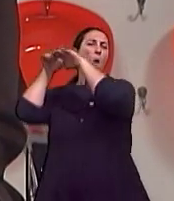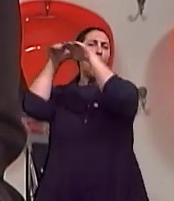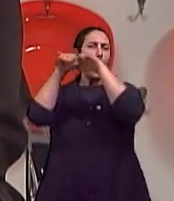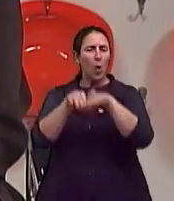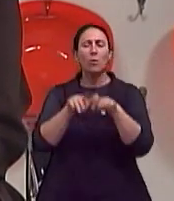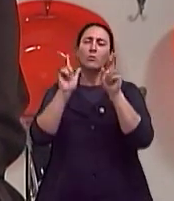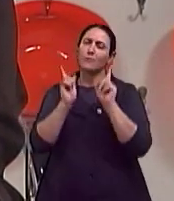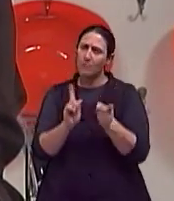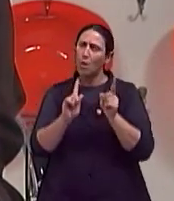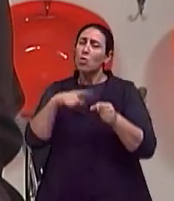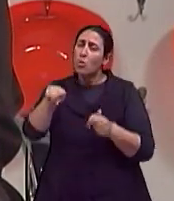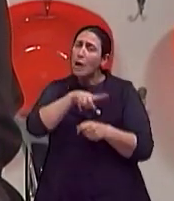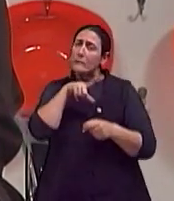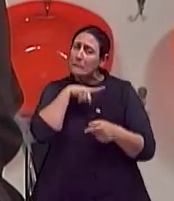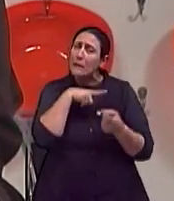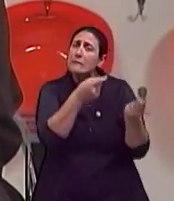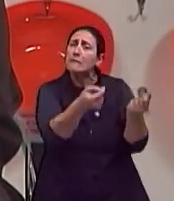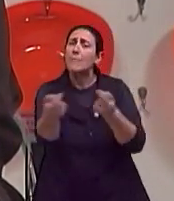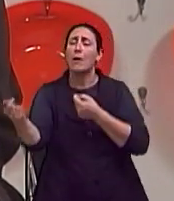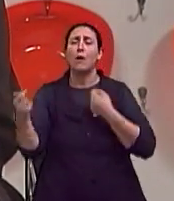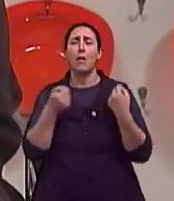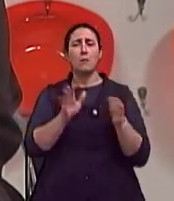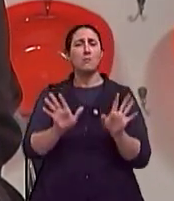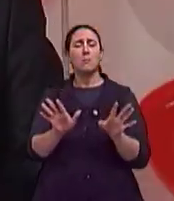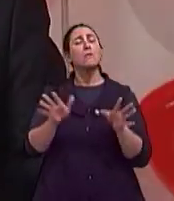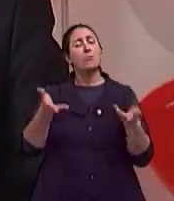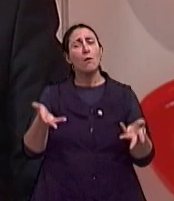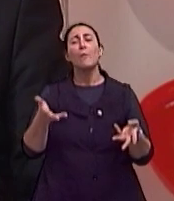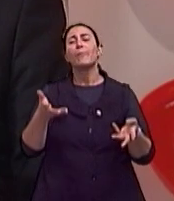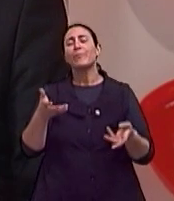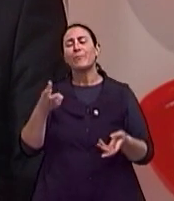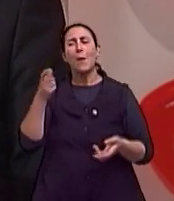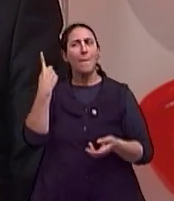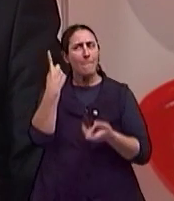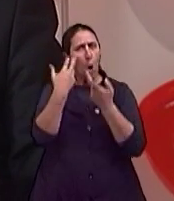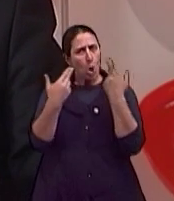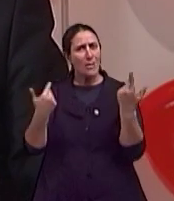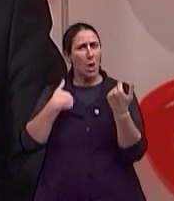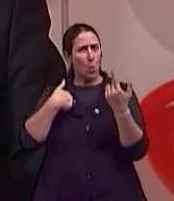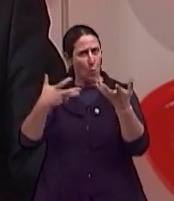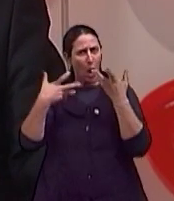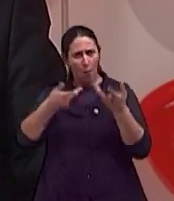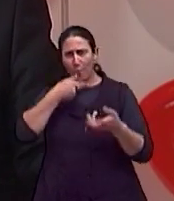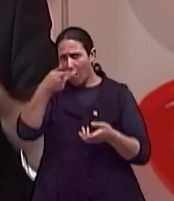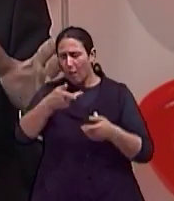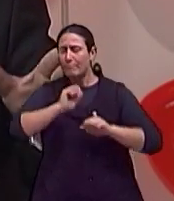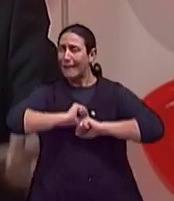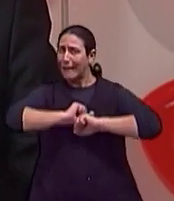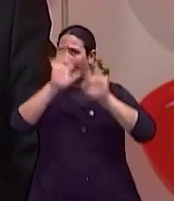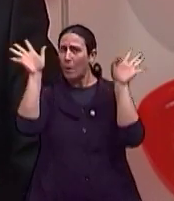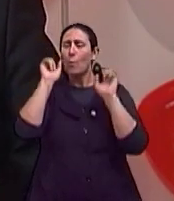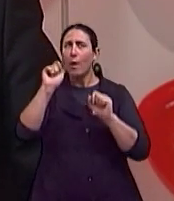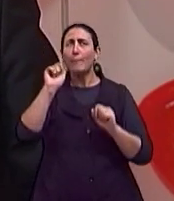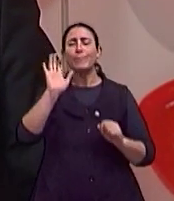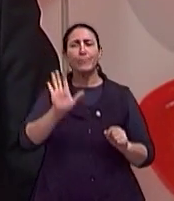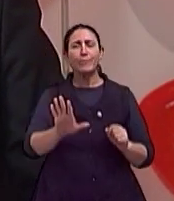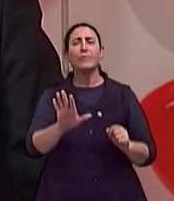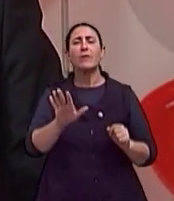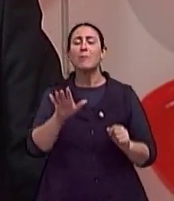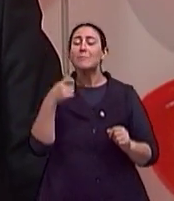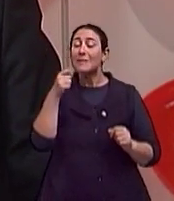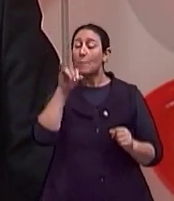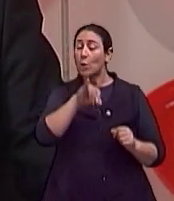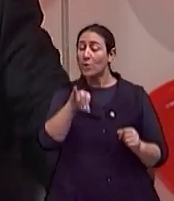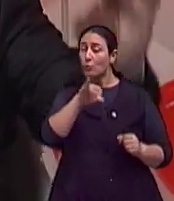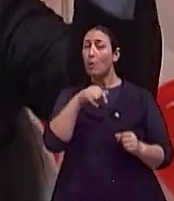fora, a gente é só semelhante. Isabel, uma coisa que eu gostaria de deixar bem firme, bem registrado de